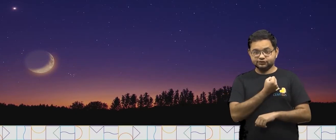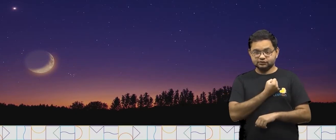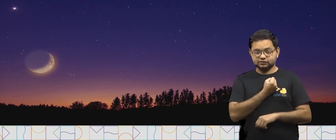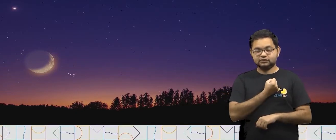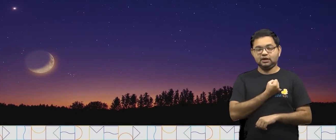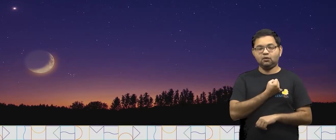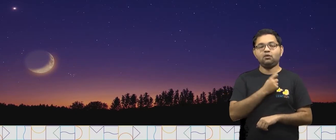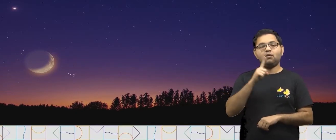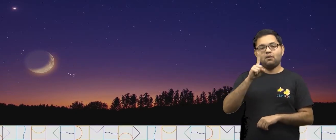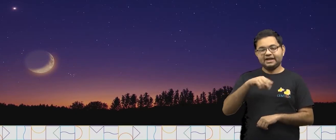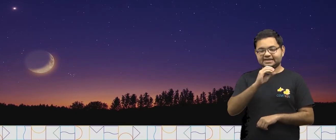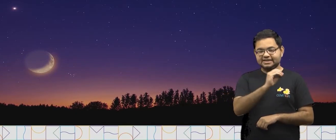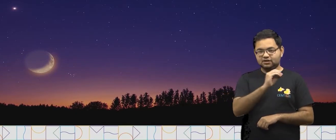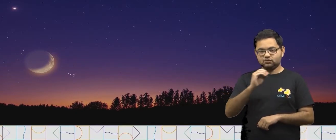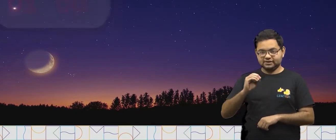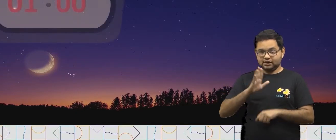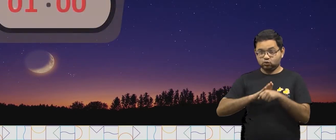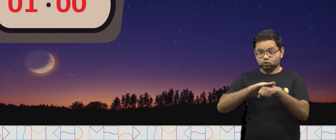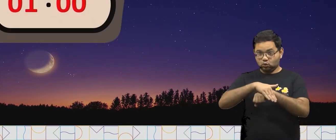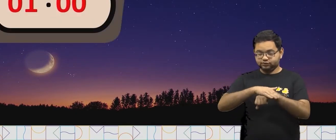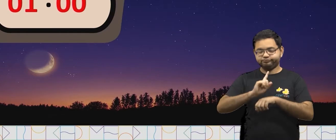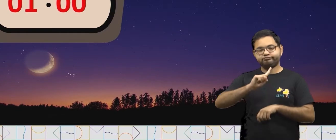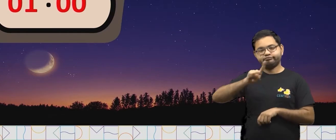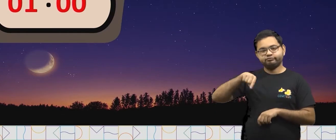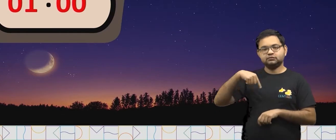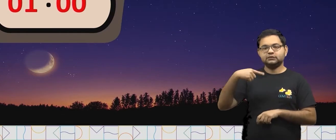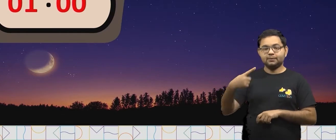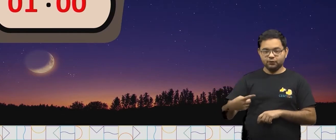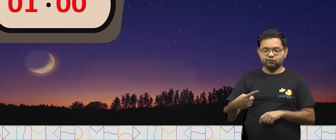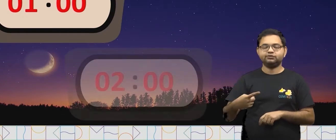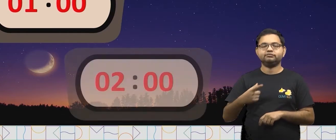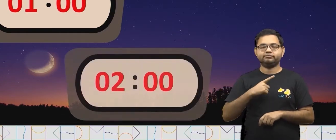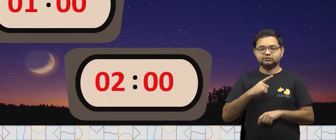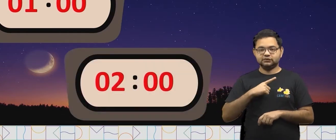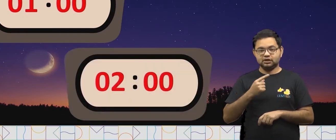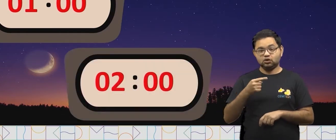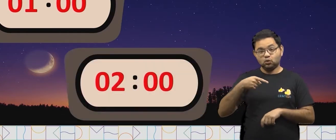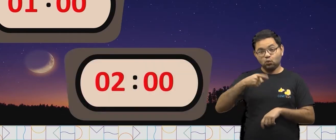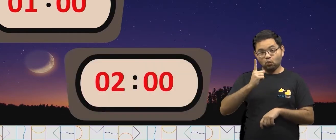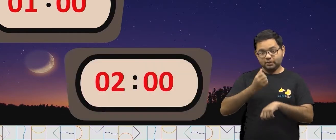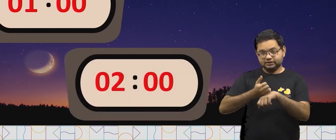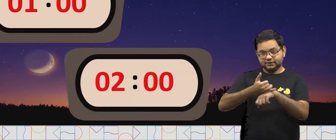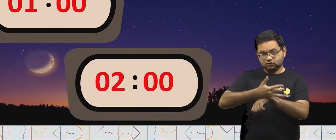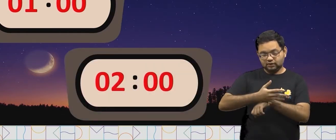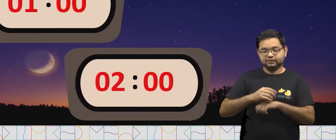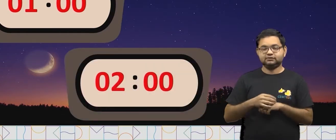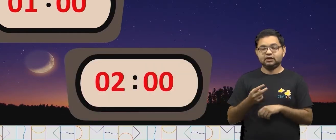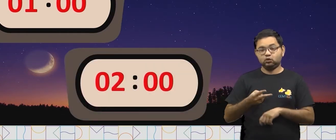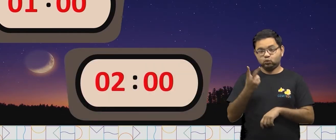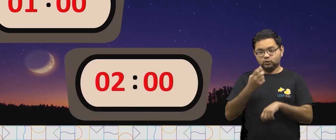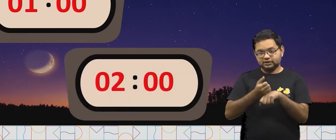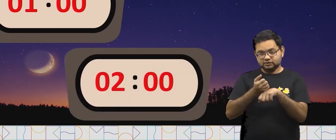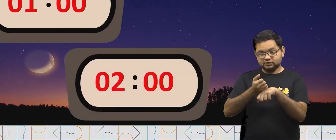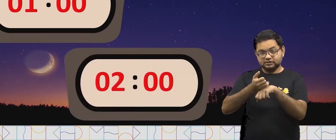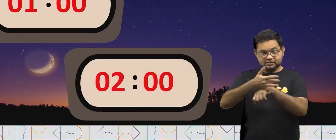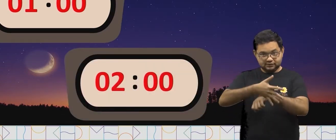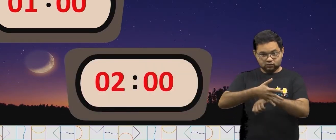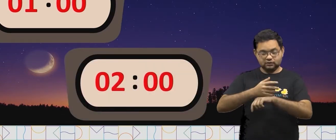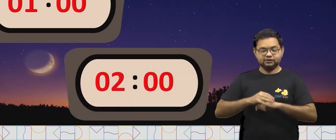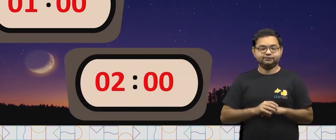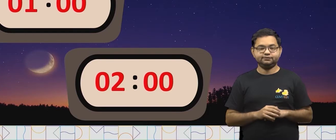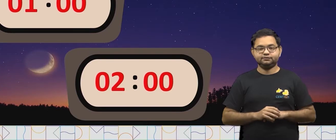Depois, temos 1 hora da madrugada, 2 horas da madrugada. Agora,